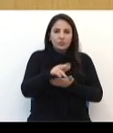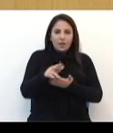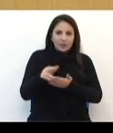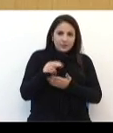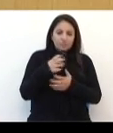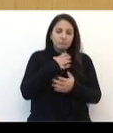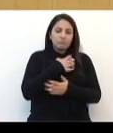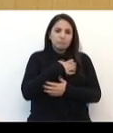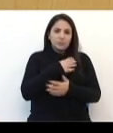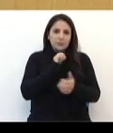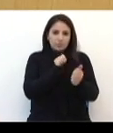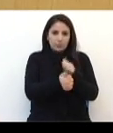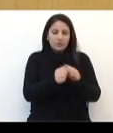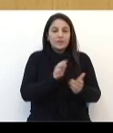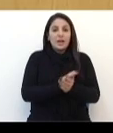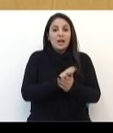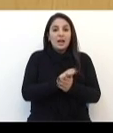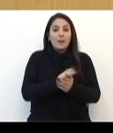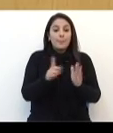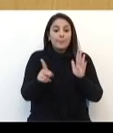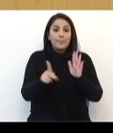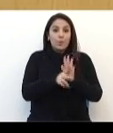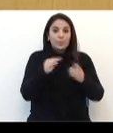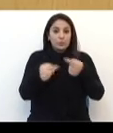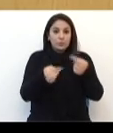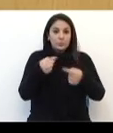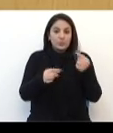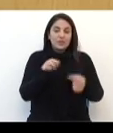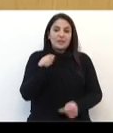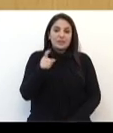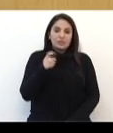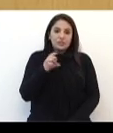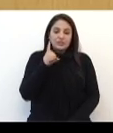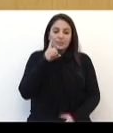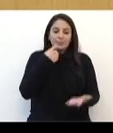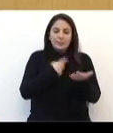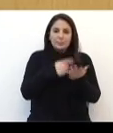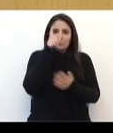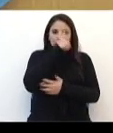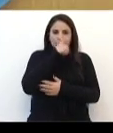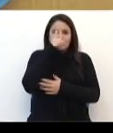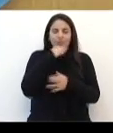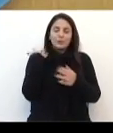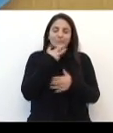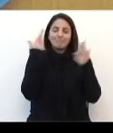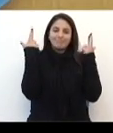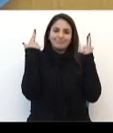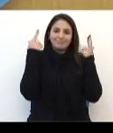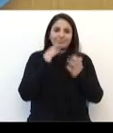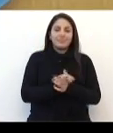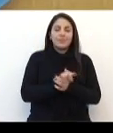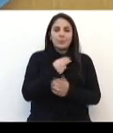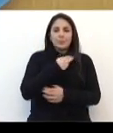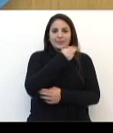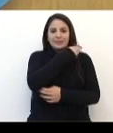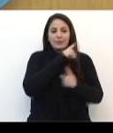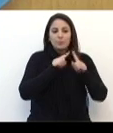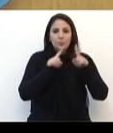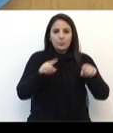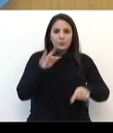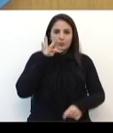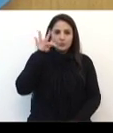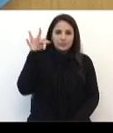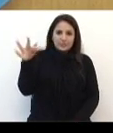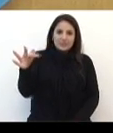lutas de Alexandre estão marcadas para domingo e fica aqui a nossa torcida. O Ministério Público Federal,